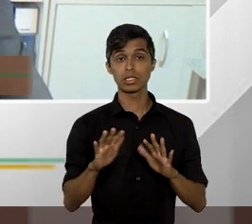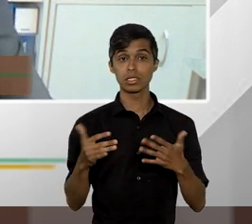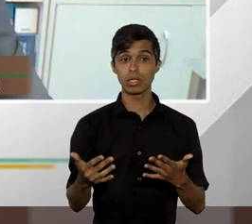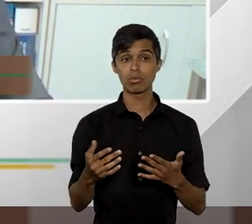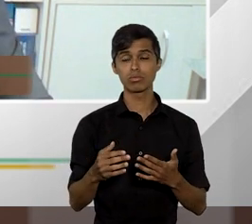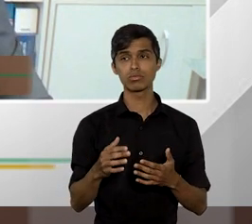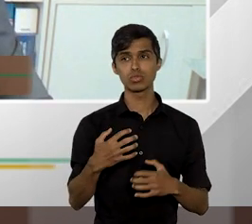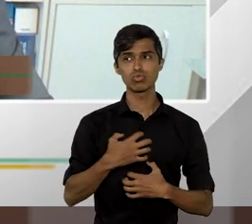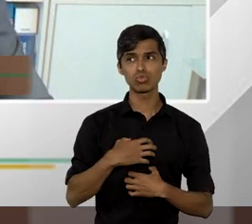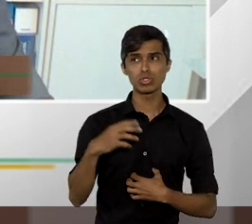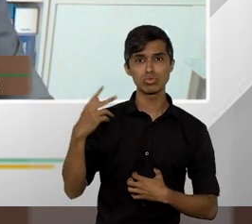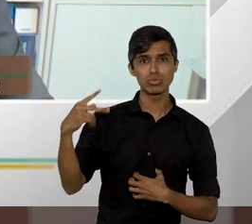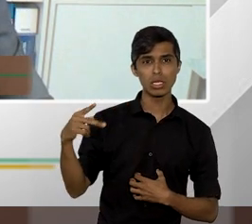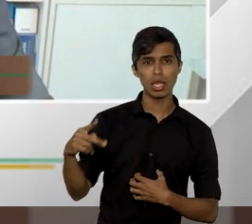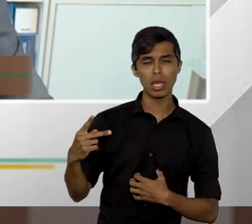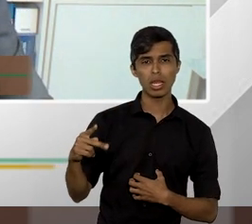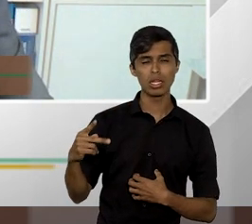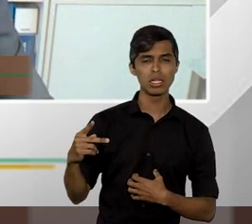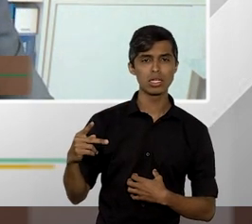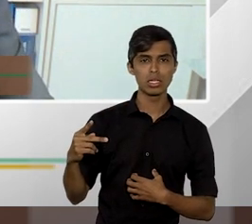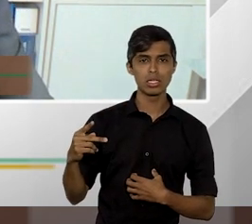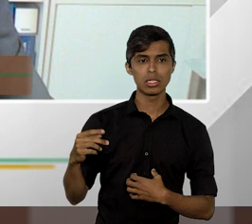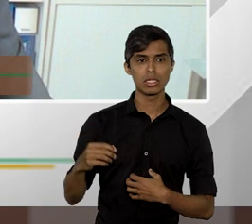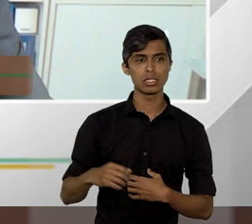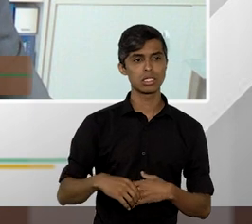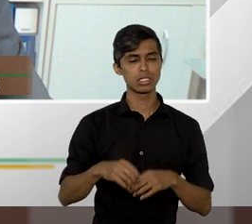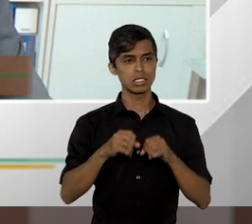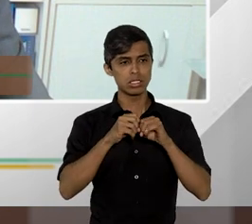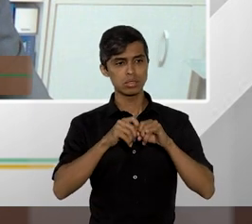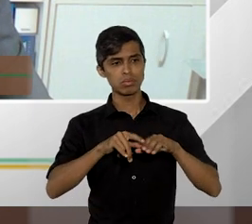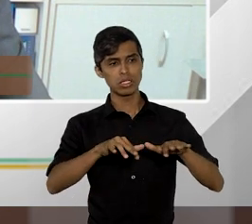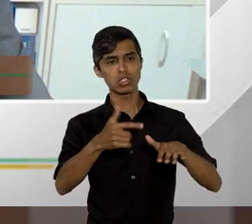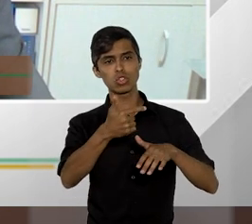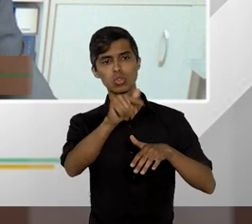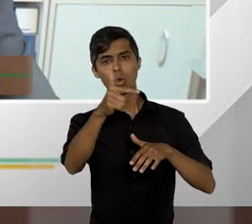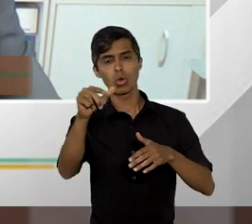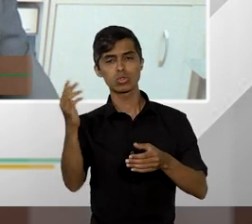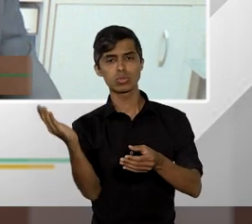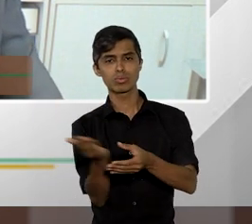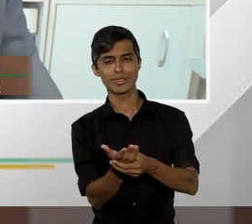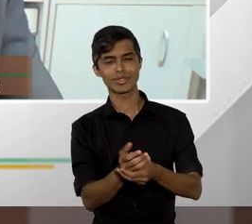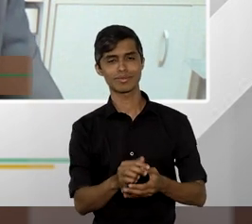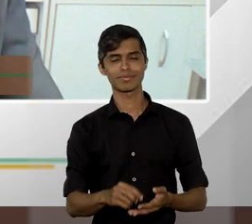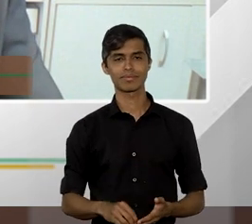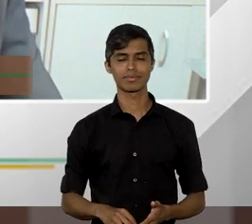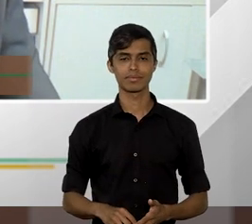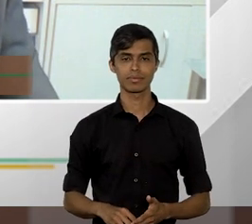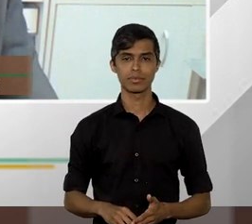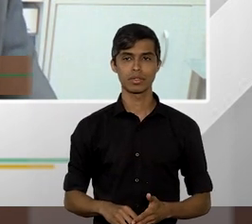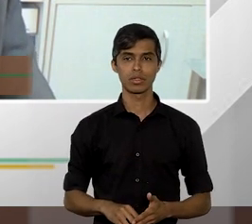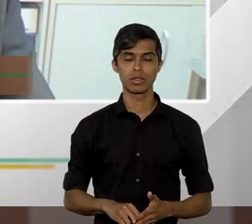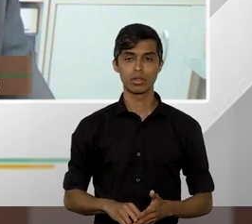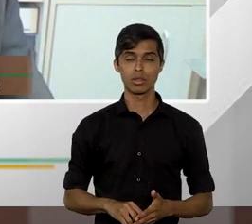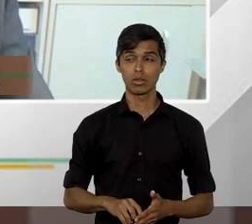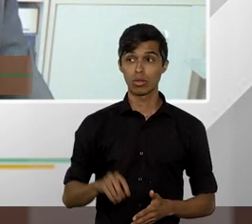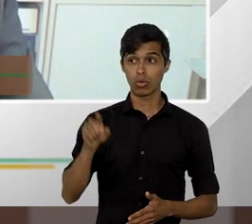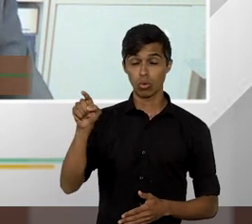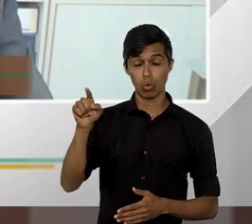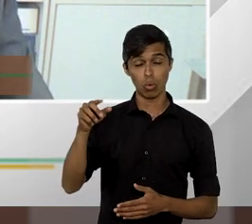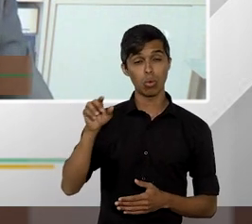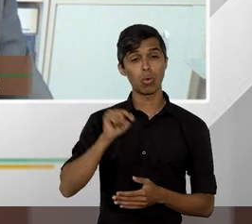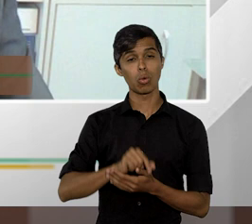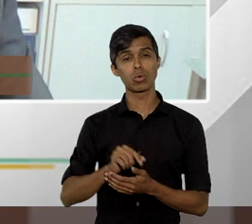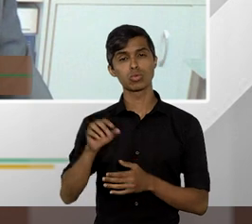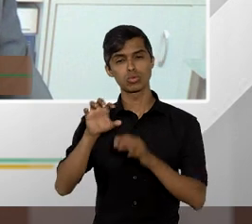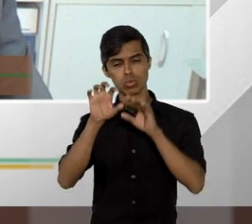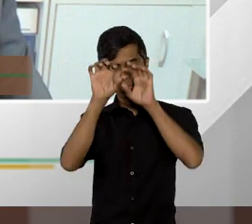alguma medida isso acabou respingando nos outros processos ou quando o Supremo reconheceu a